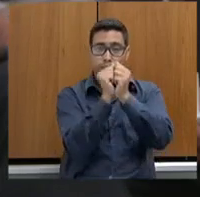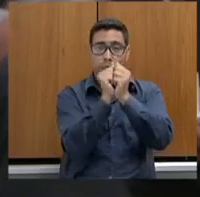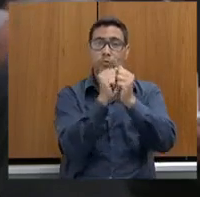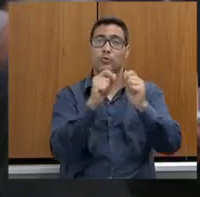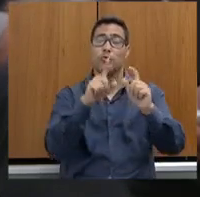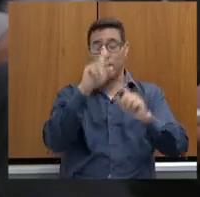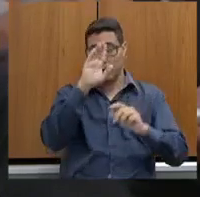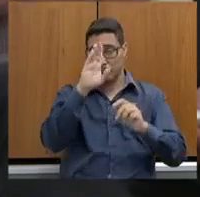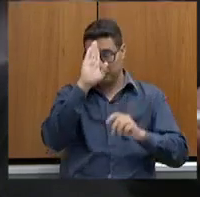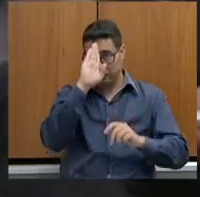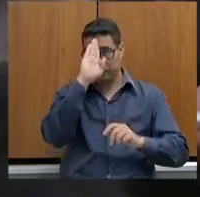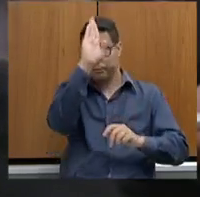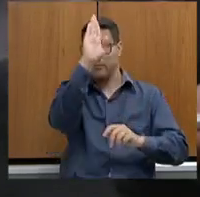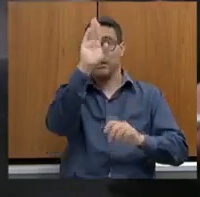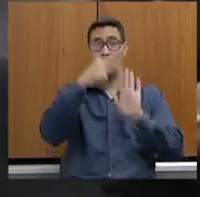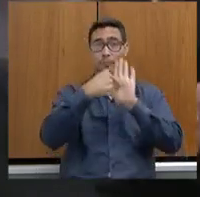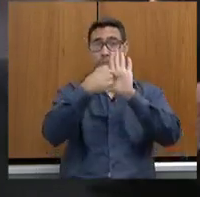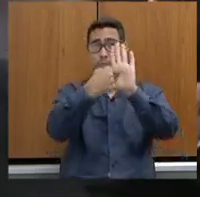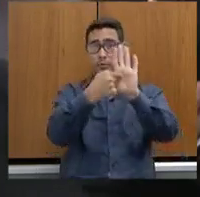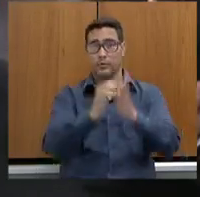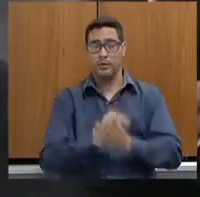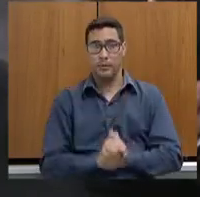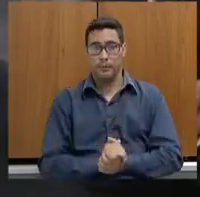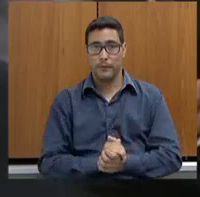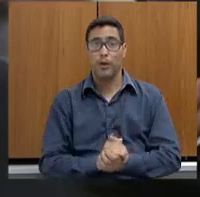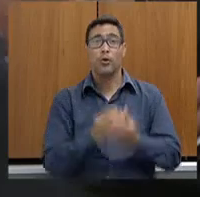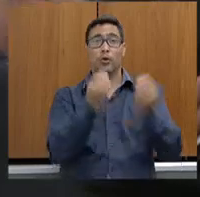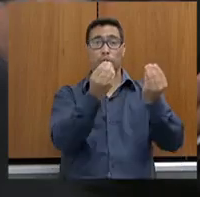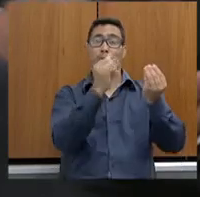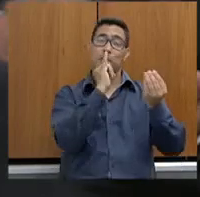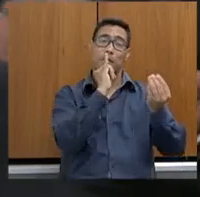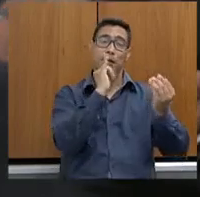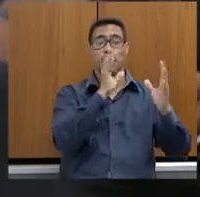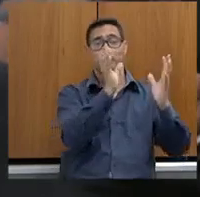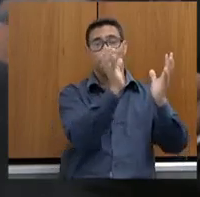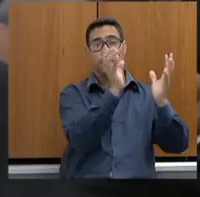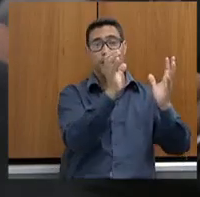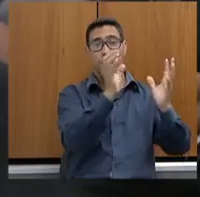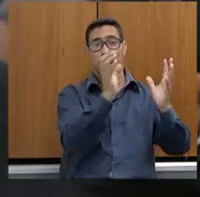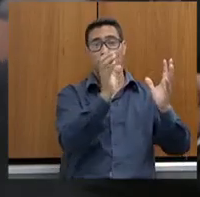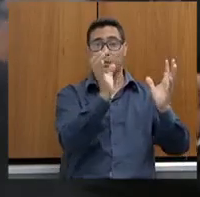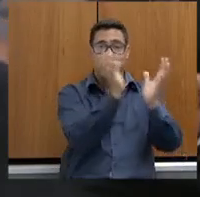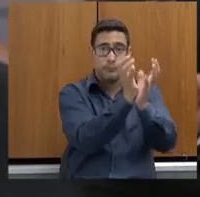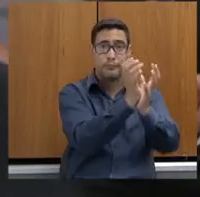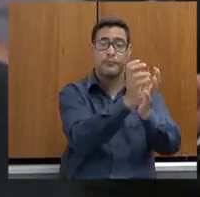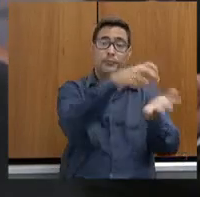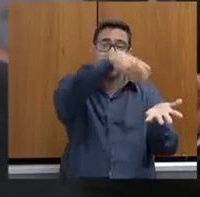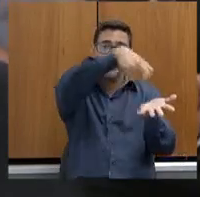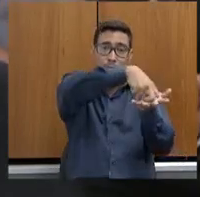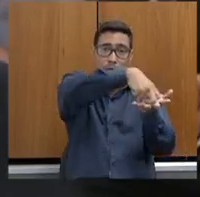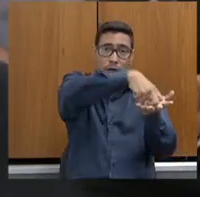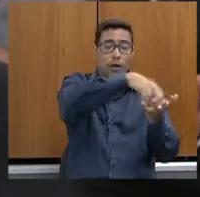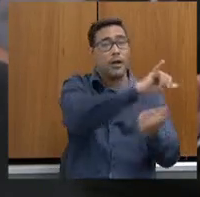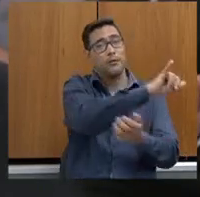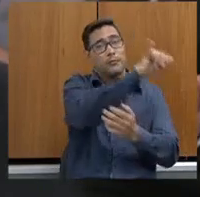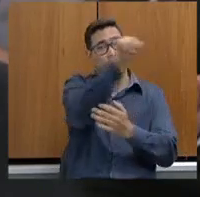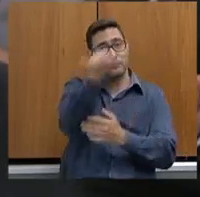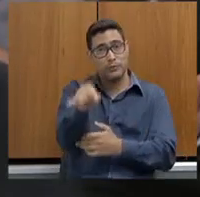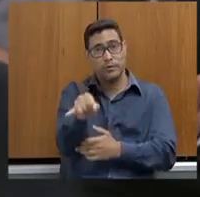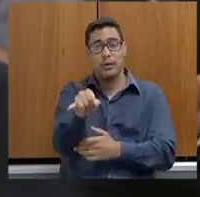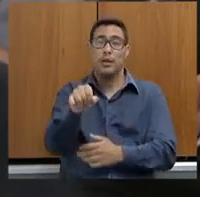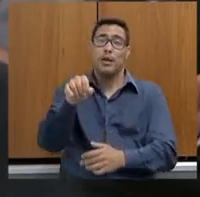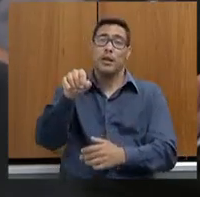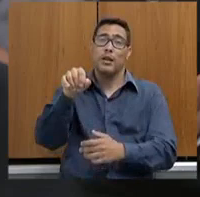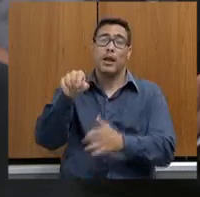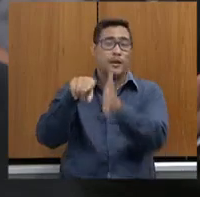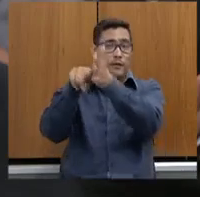capta uma informação do sistema prisional, doutor Elcio, para passar para a polícia judiciária e investigar de fato